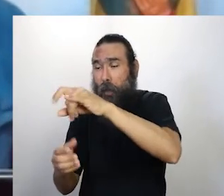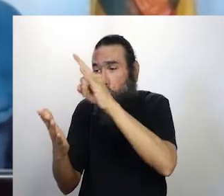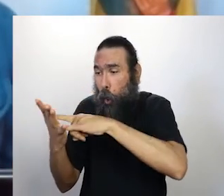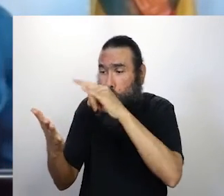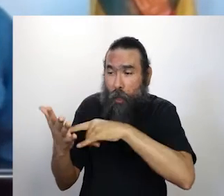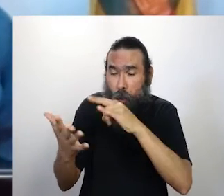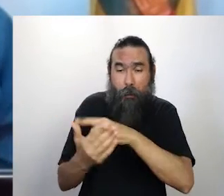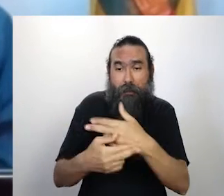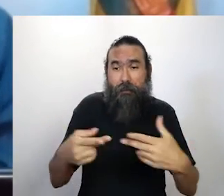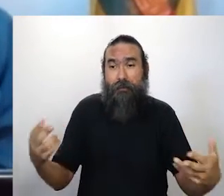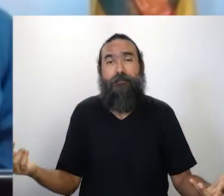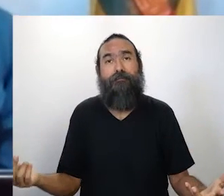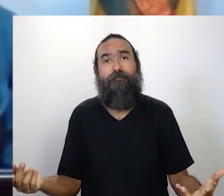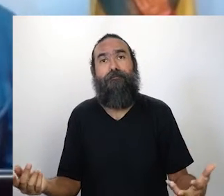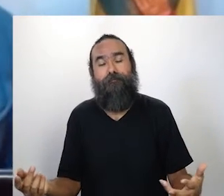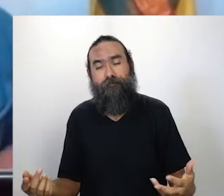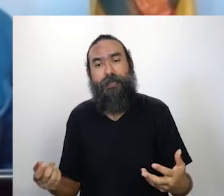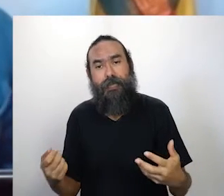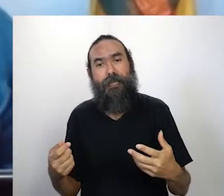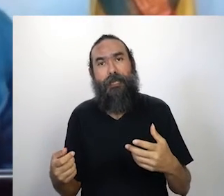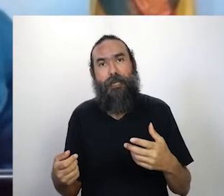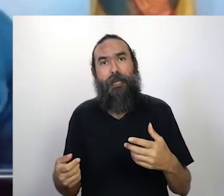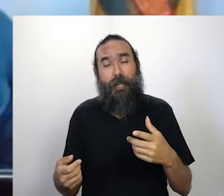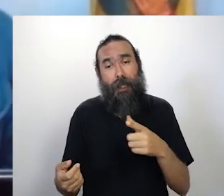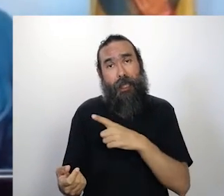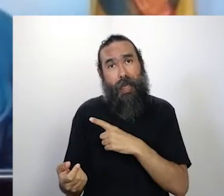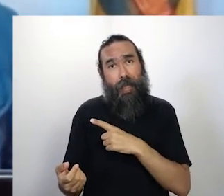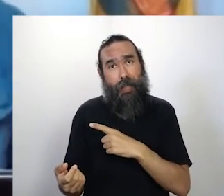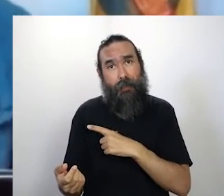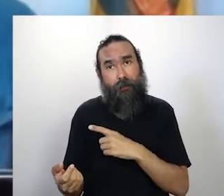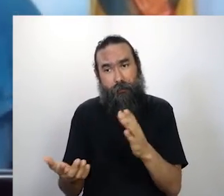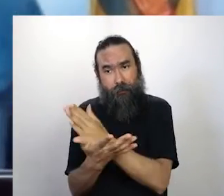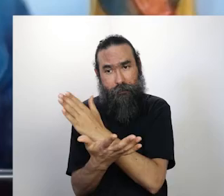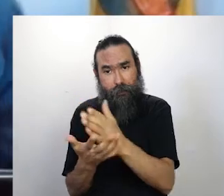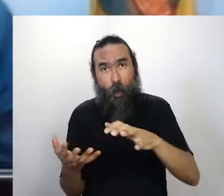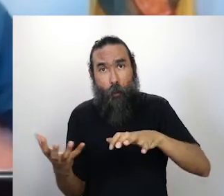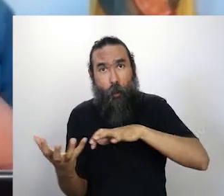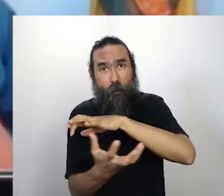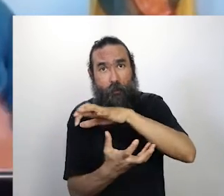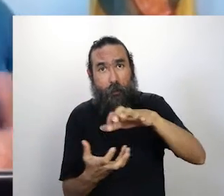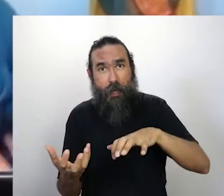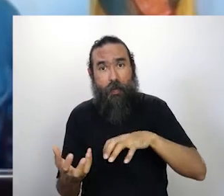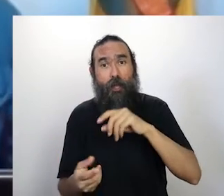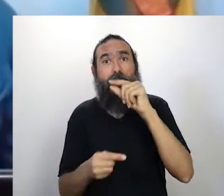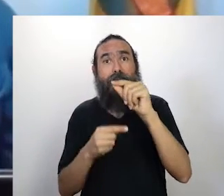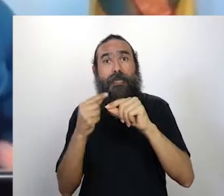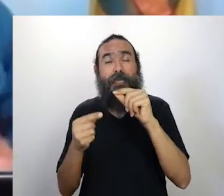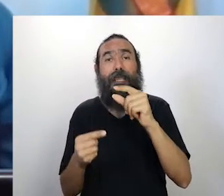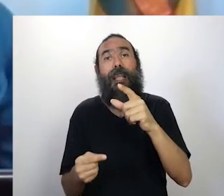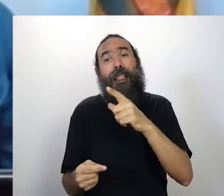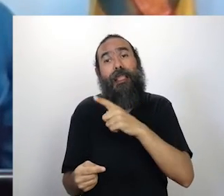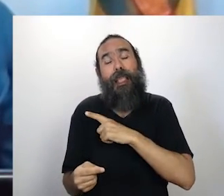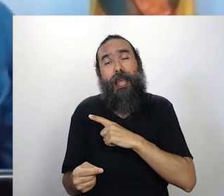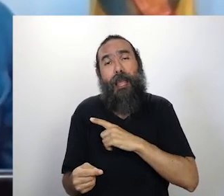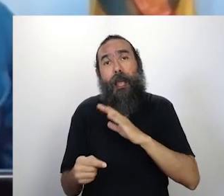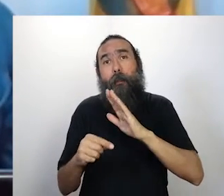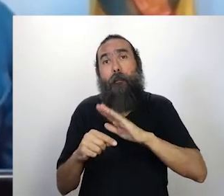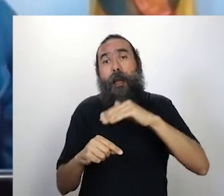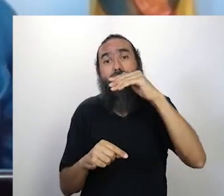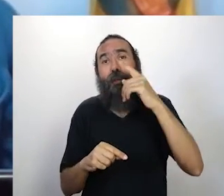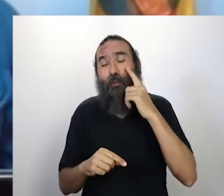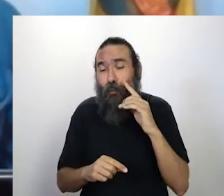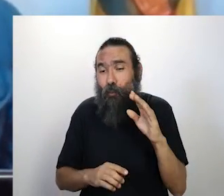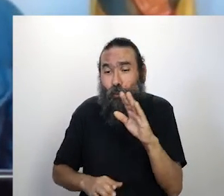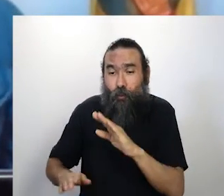acontecendo por parte de alguns órgãos e algumas instituições de sensibilidade, de serem sensíveis a esse momento.